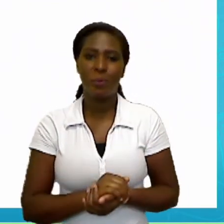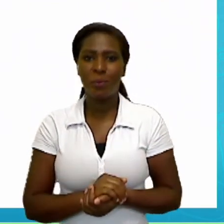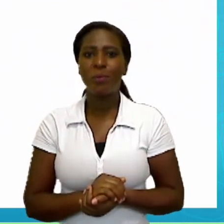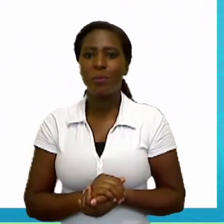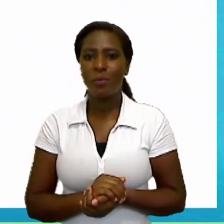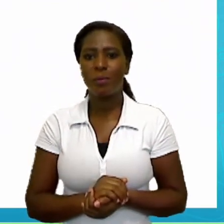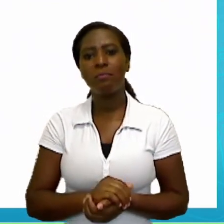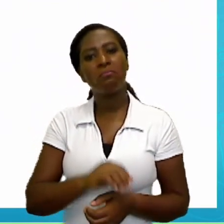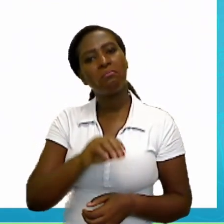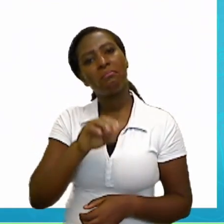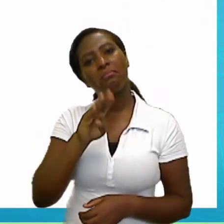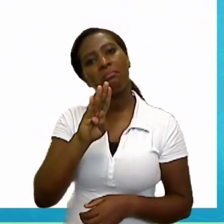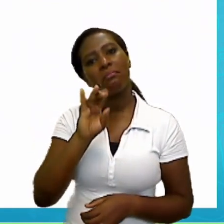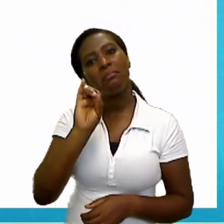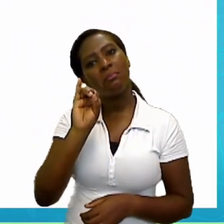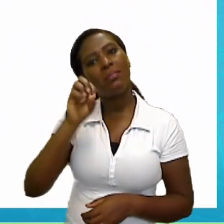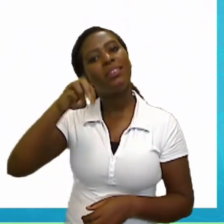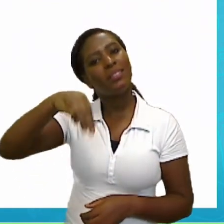Ben.